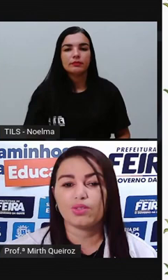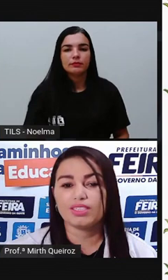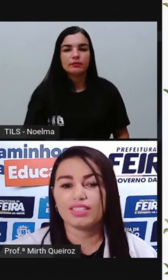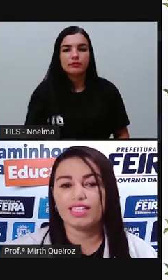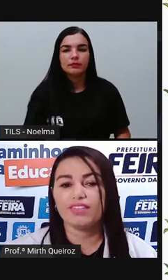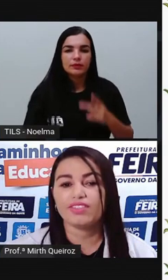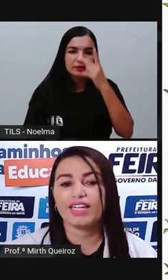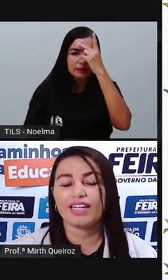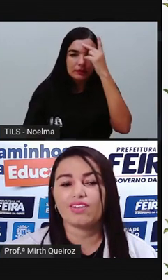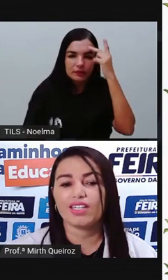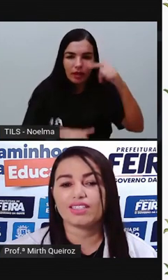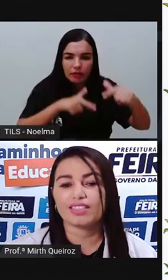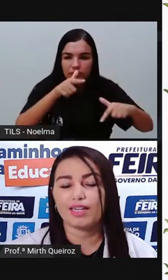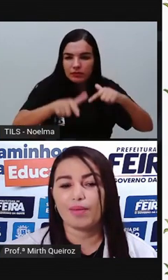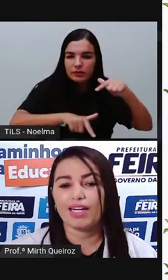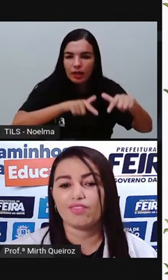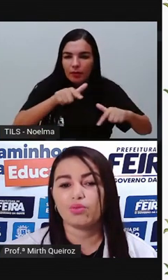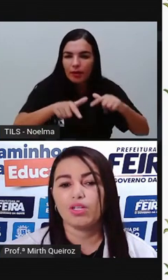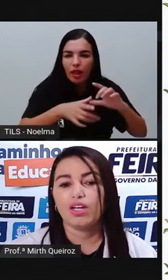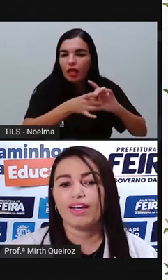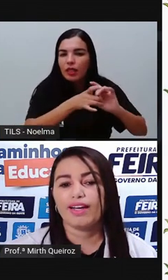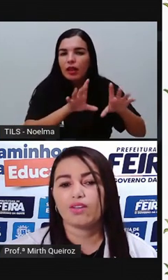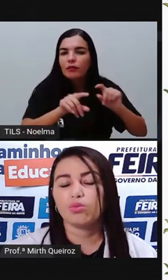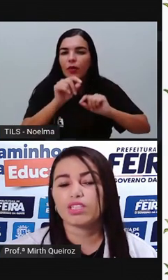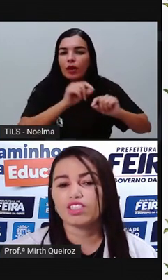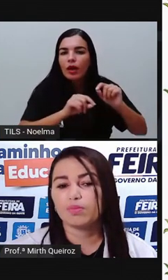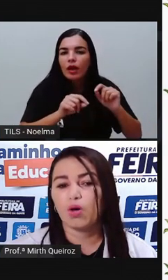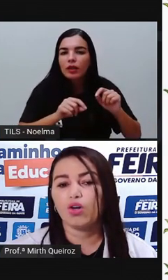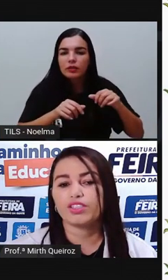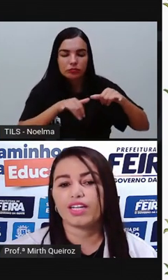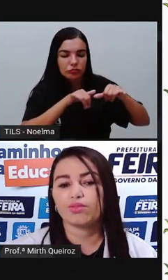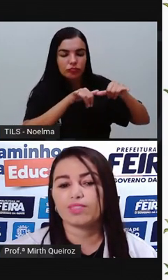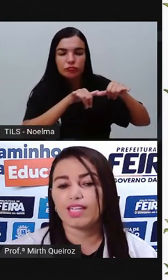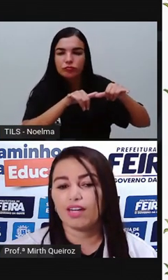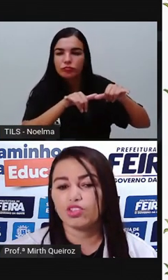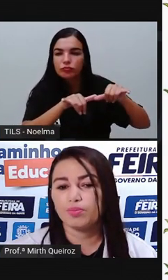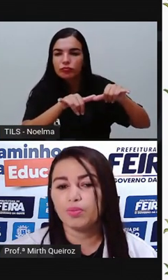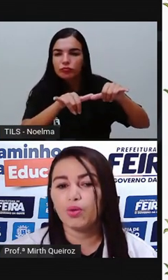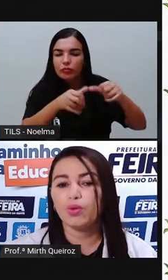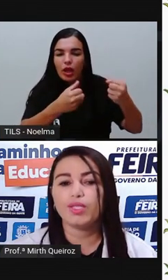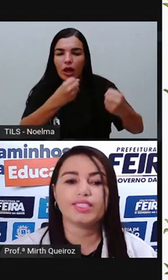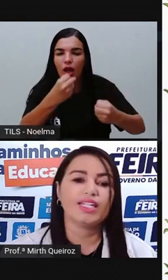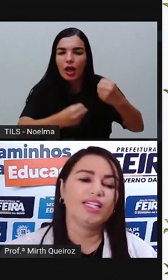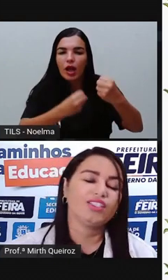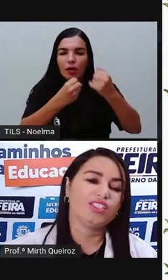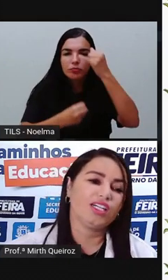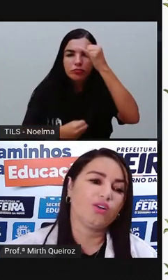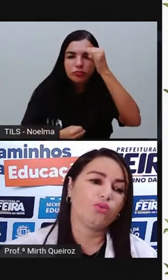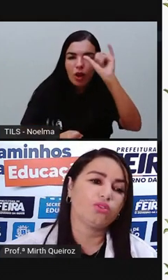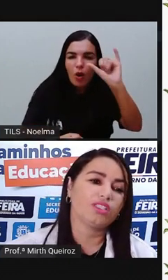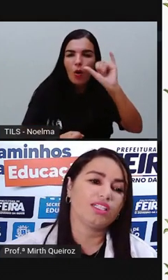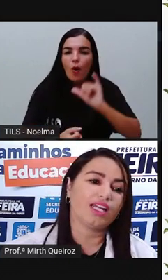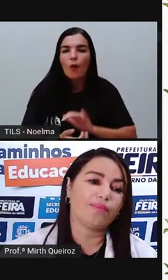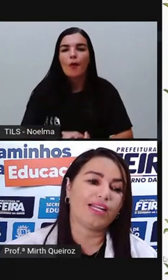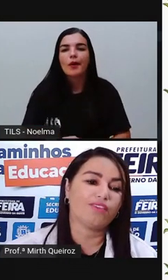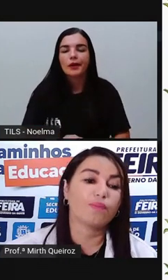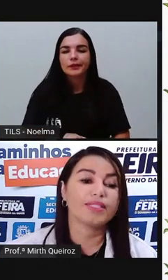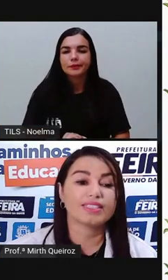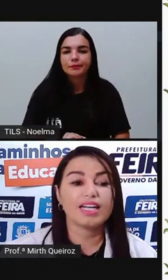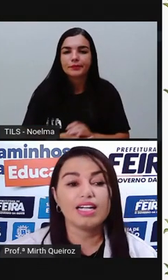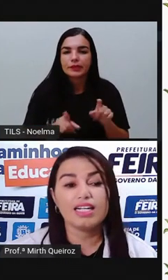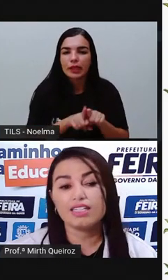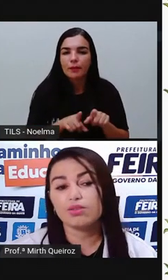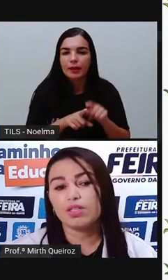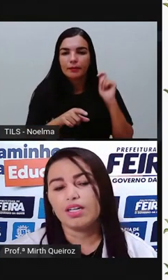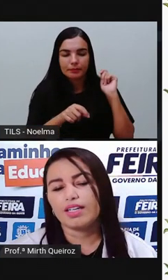trabalhadores livres, né? Que eram aqueles que trabalhavam com transporte, que eram os carros de bois. Tinham os que trabalhavam